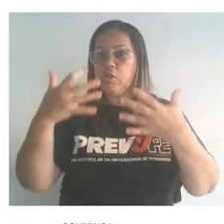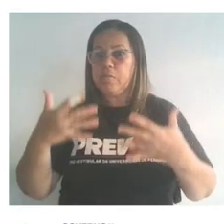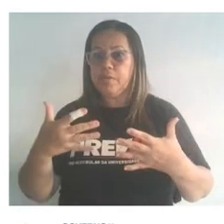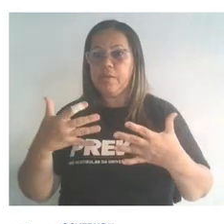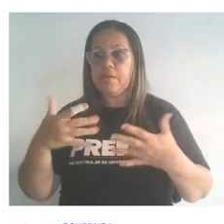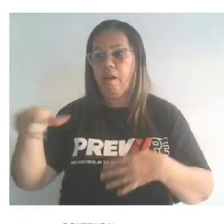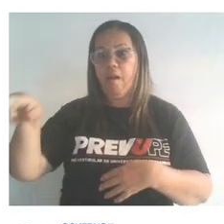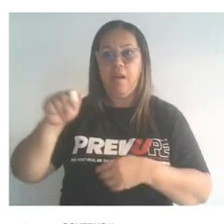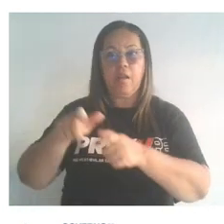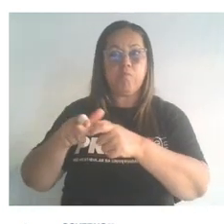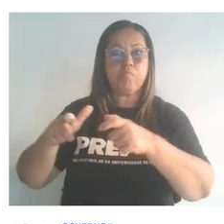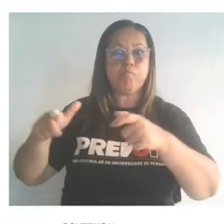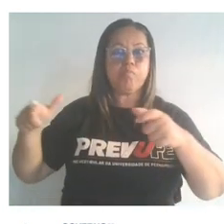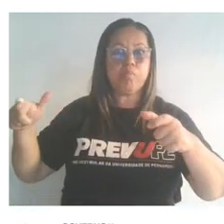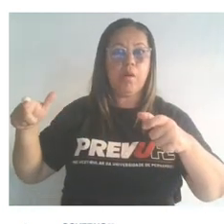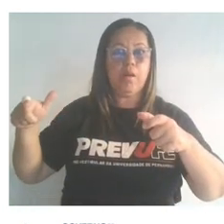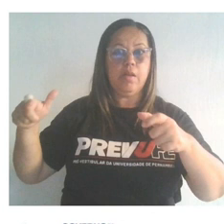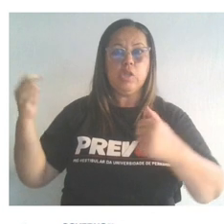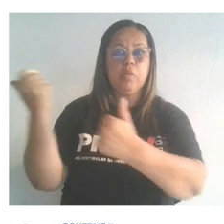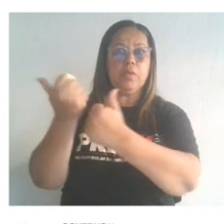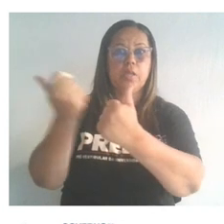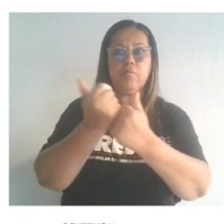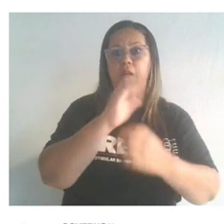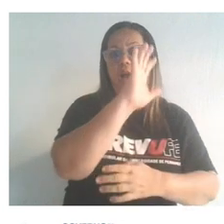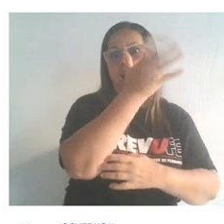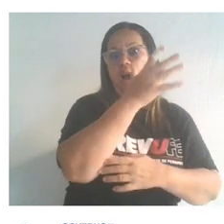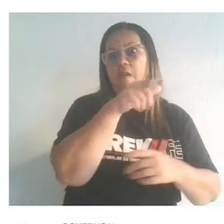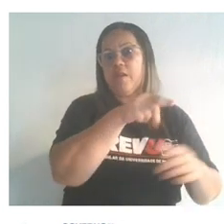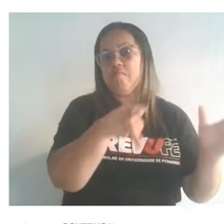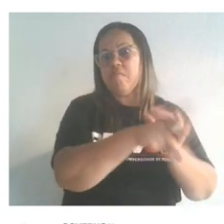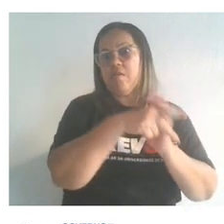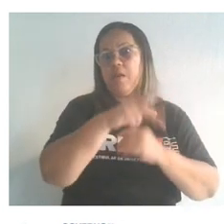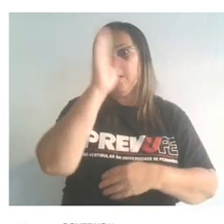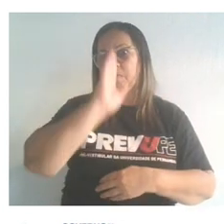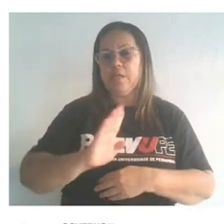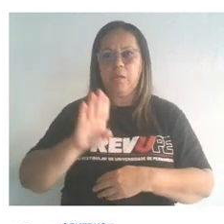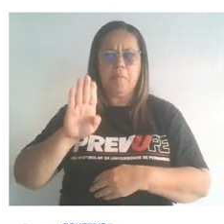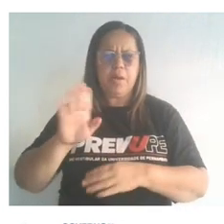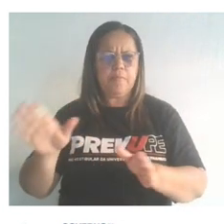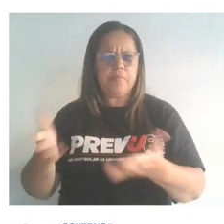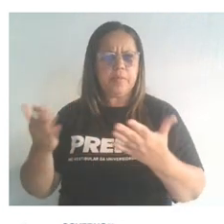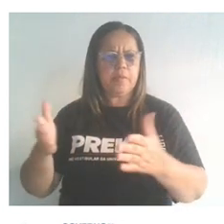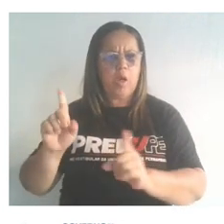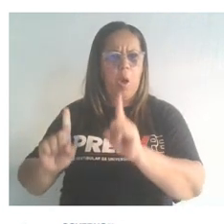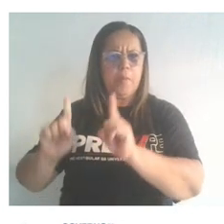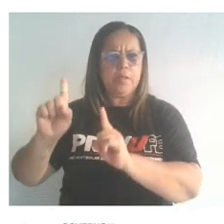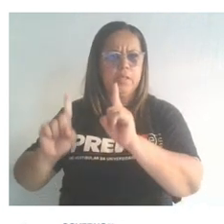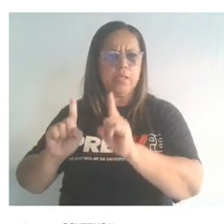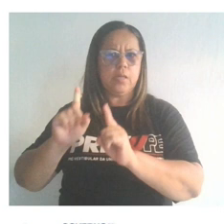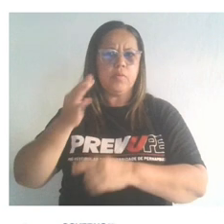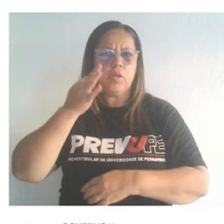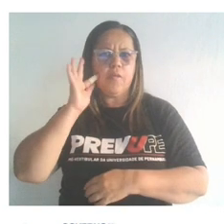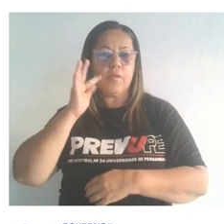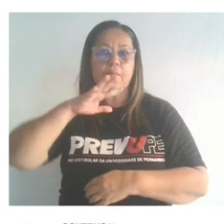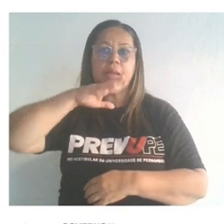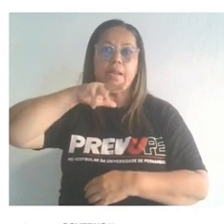ocupam áreas de vegetação nativa e substituem parcialmente a flora original. B, estimula a competição por seus frutos entre